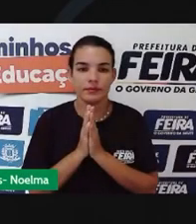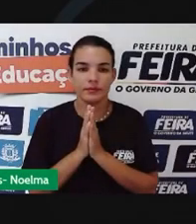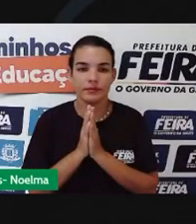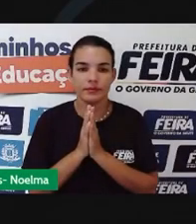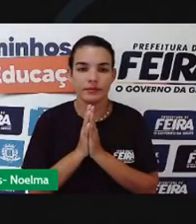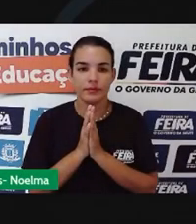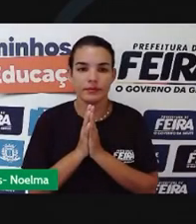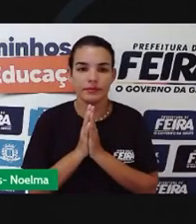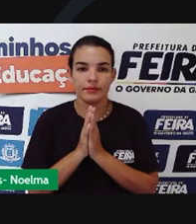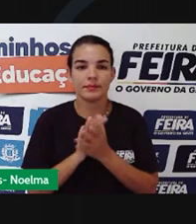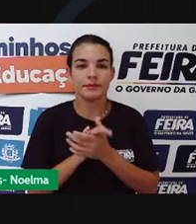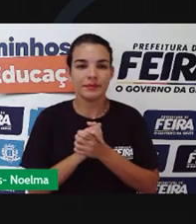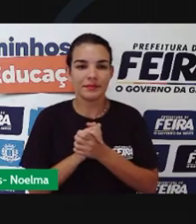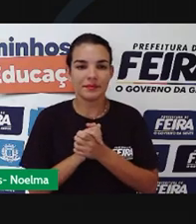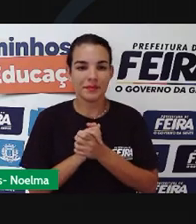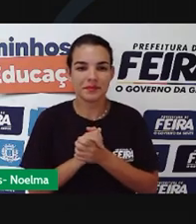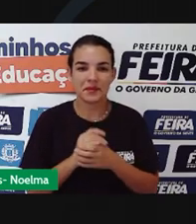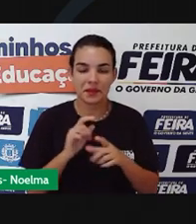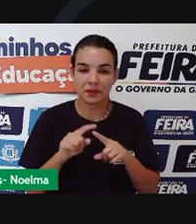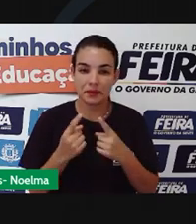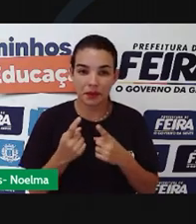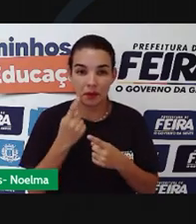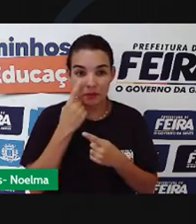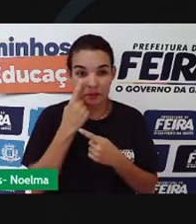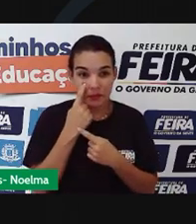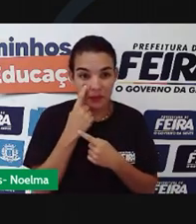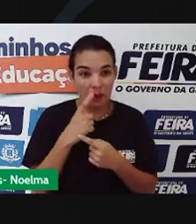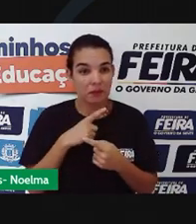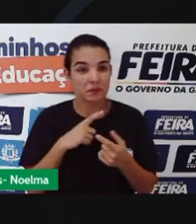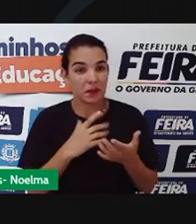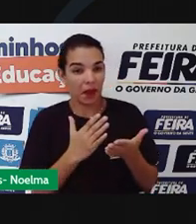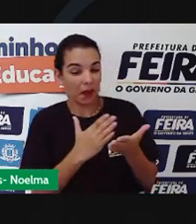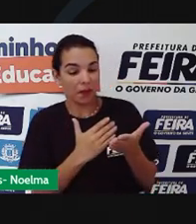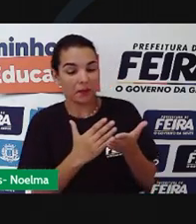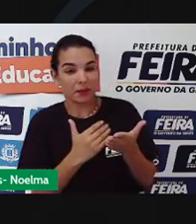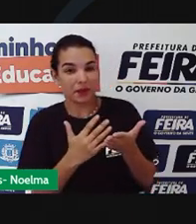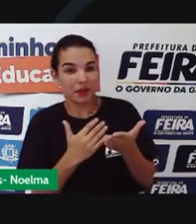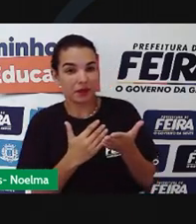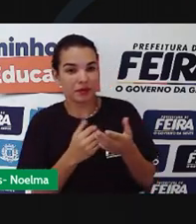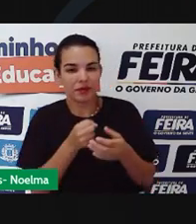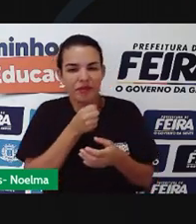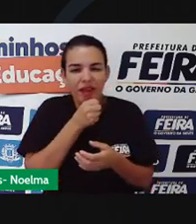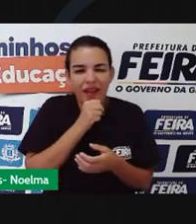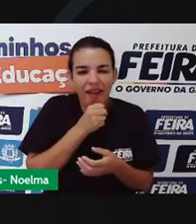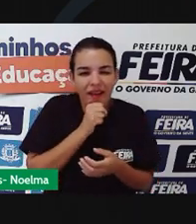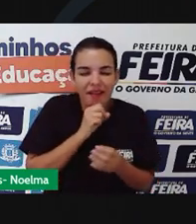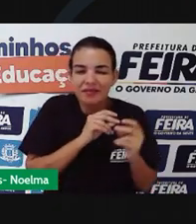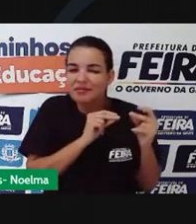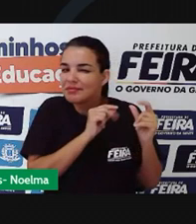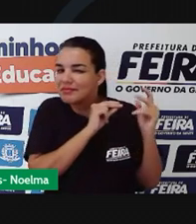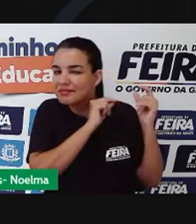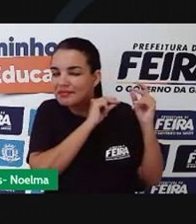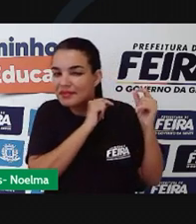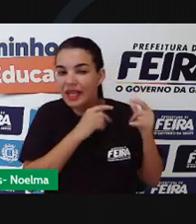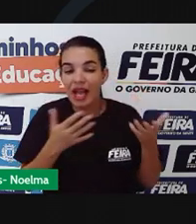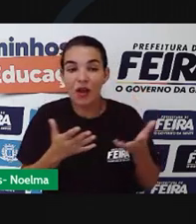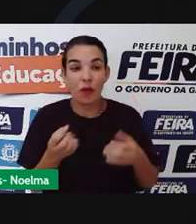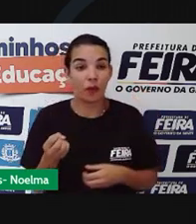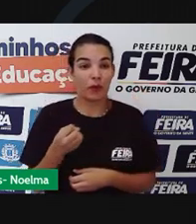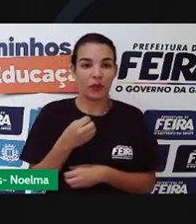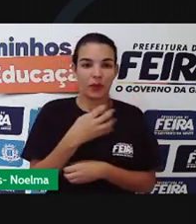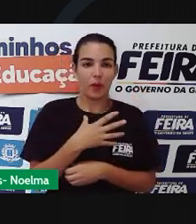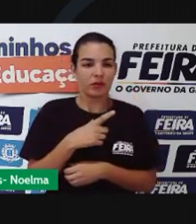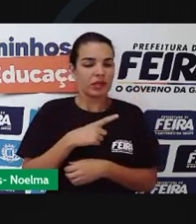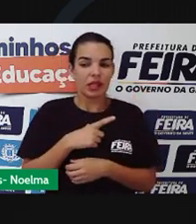uma edição que eu ganhei da editora Melhoramentos. Mas tem outros, tantas encadernações